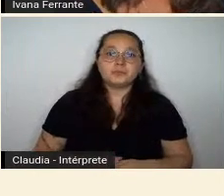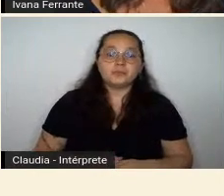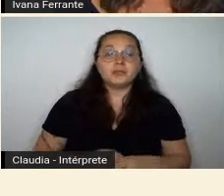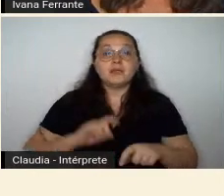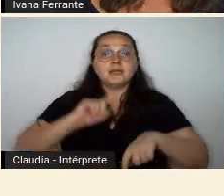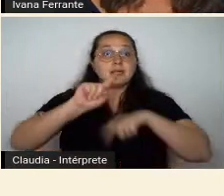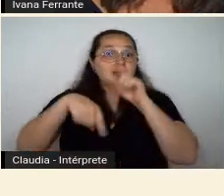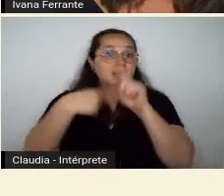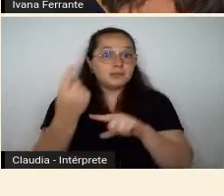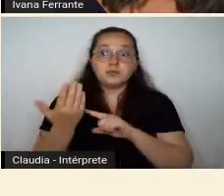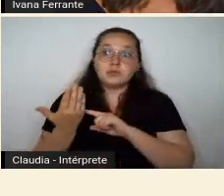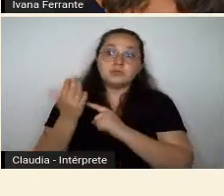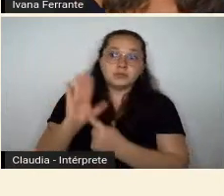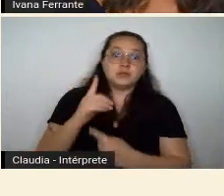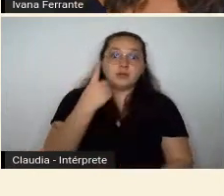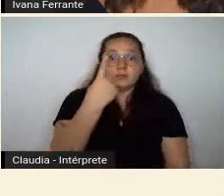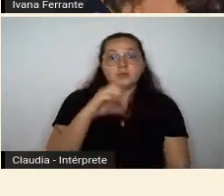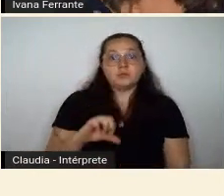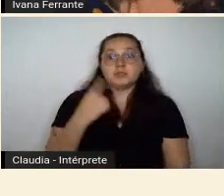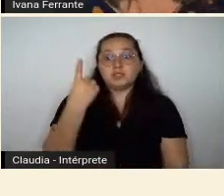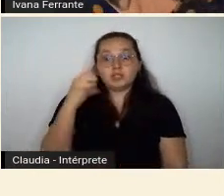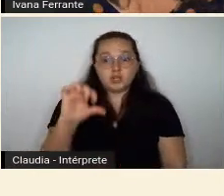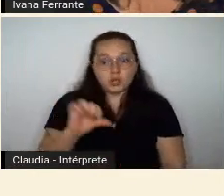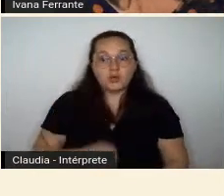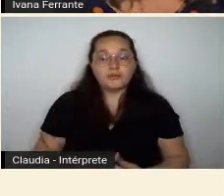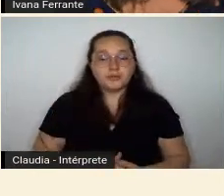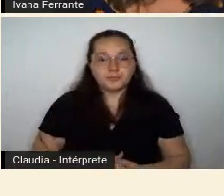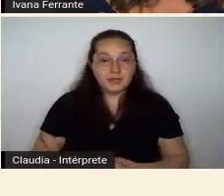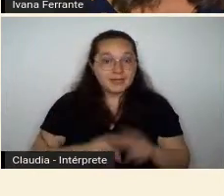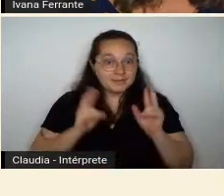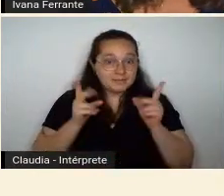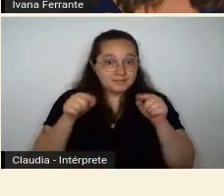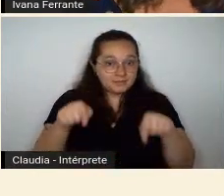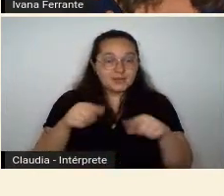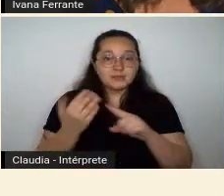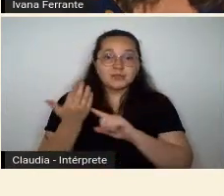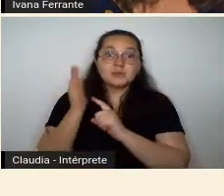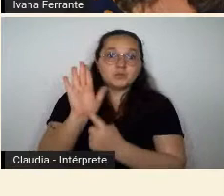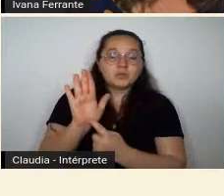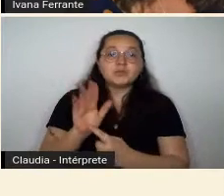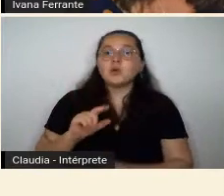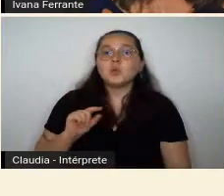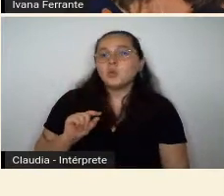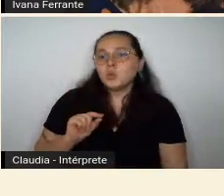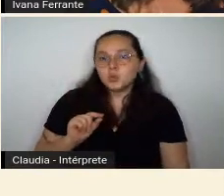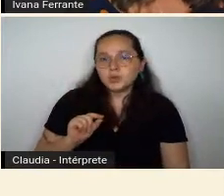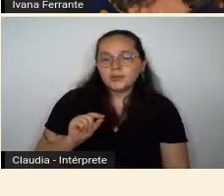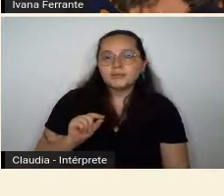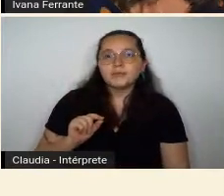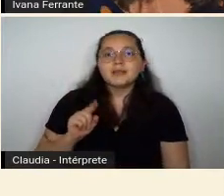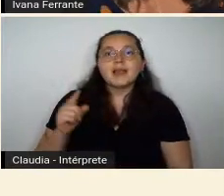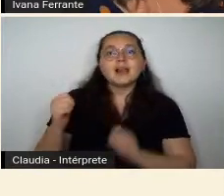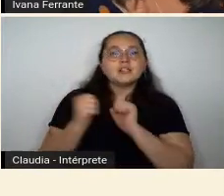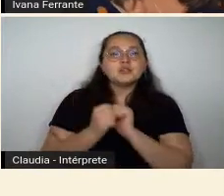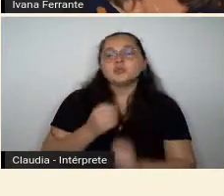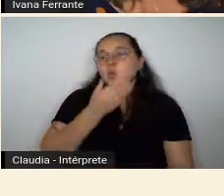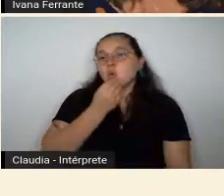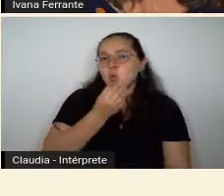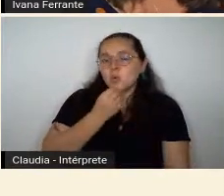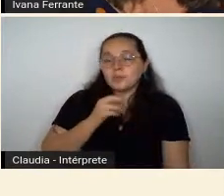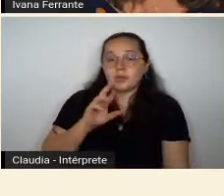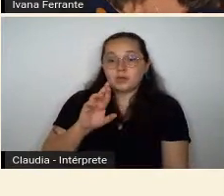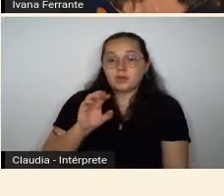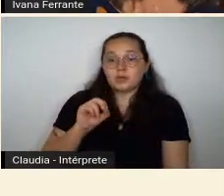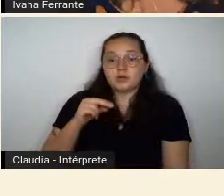1919, e é nessa exposição que ela trava conhecimento por Ronald de Carvalho e o Manuel